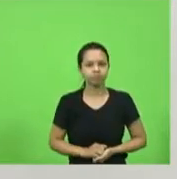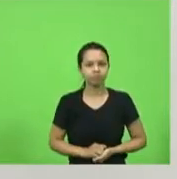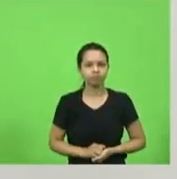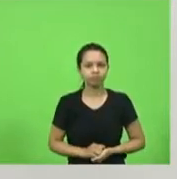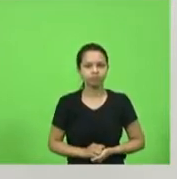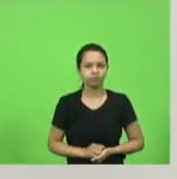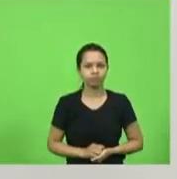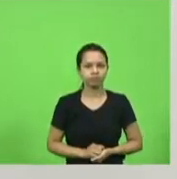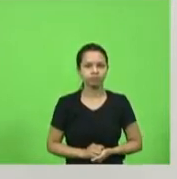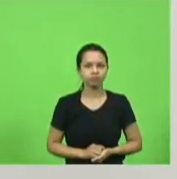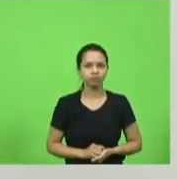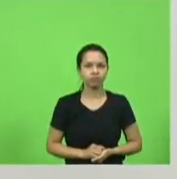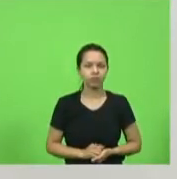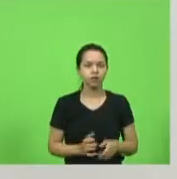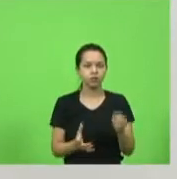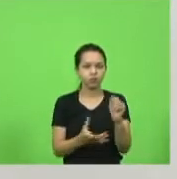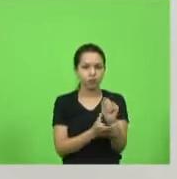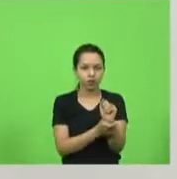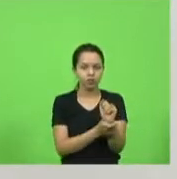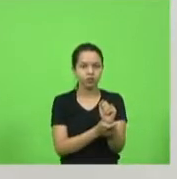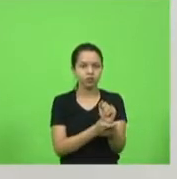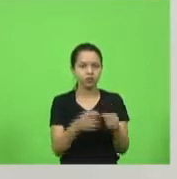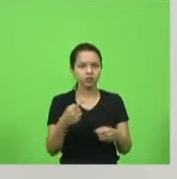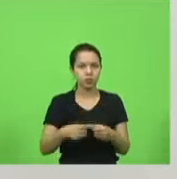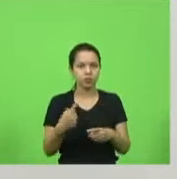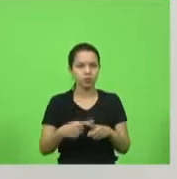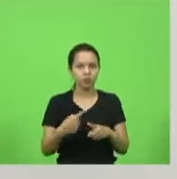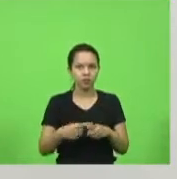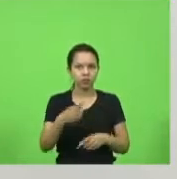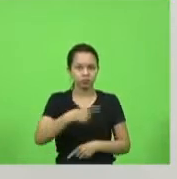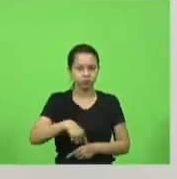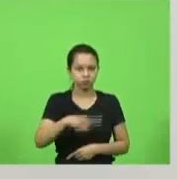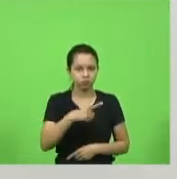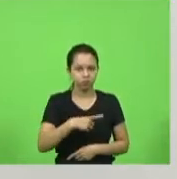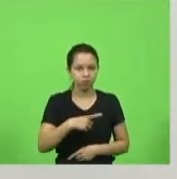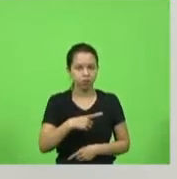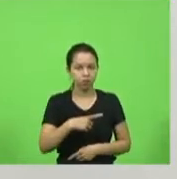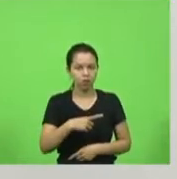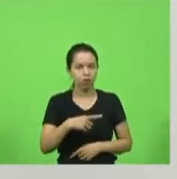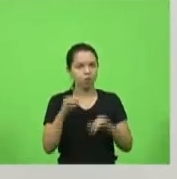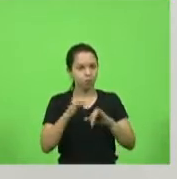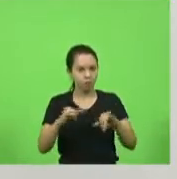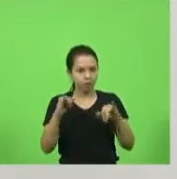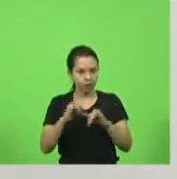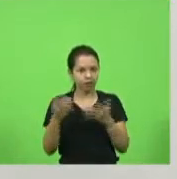por segurança dessas cidades. Porque se a fizer propaganda lá na tal cidade e não tem polícia, é óbvio.